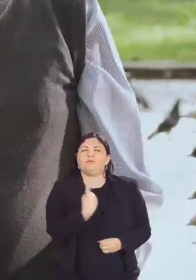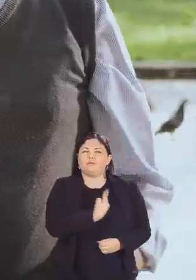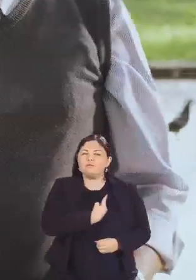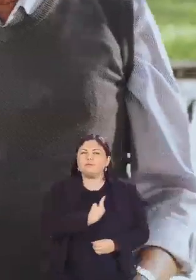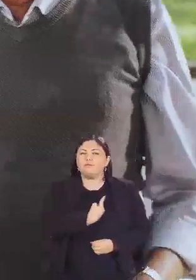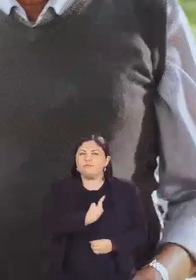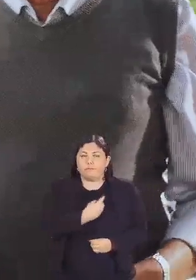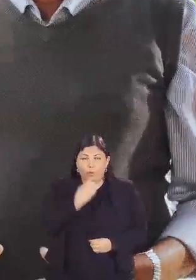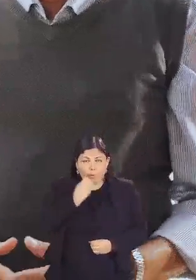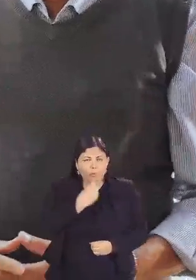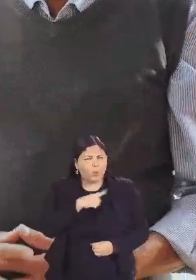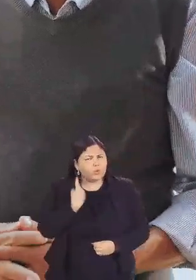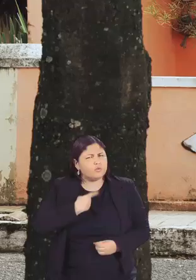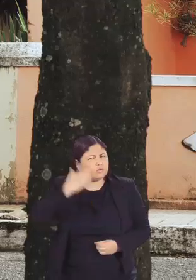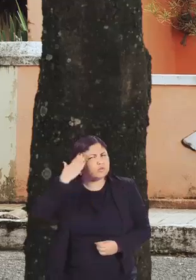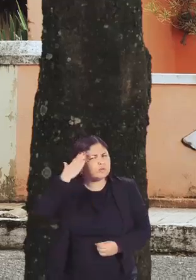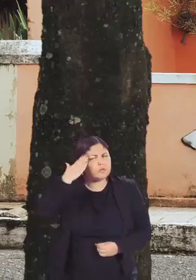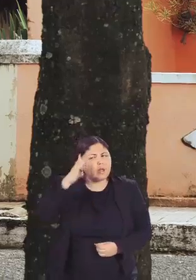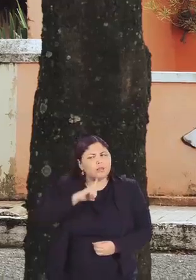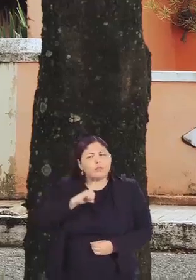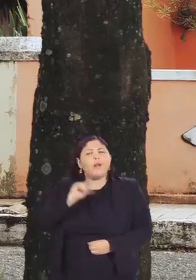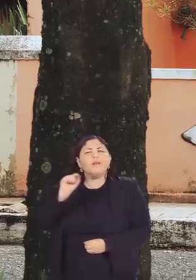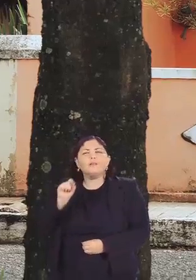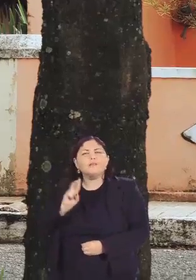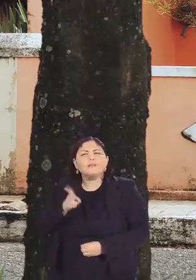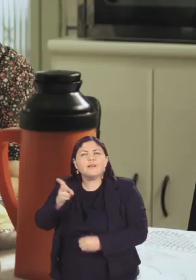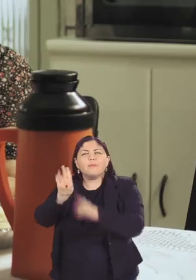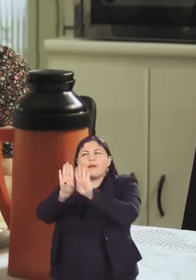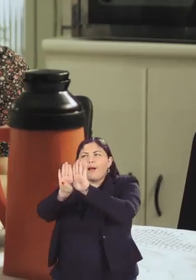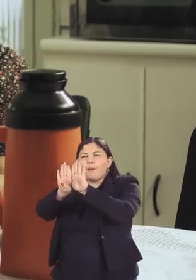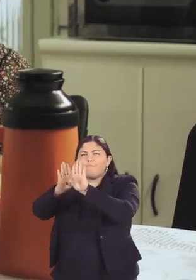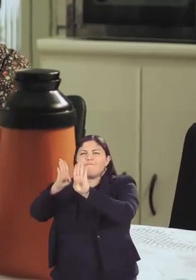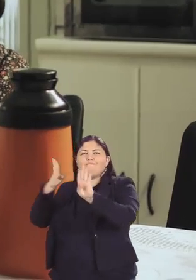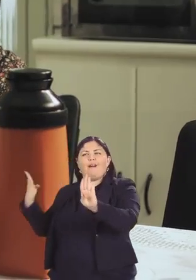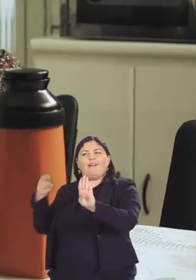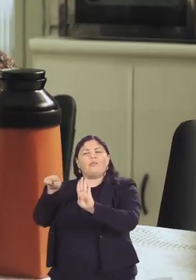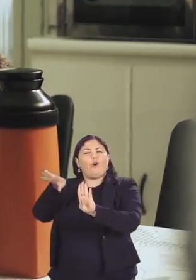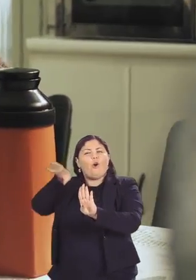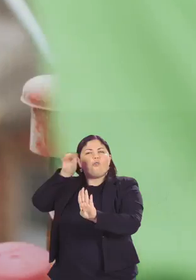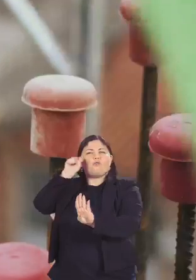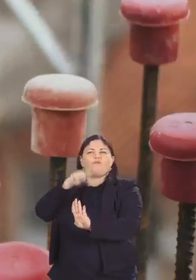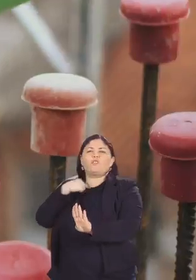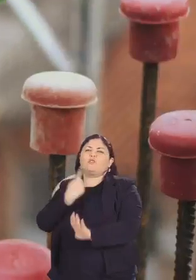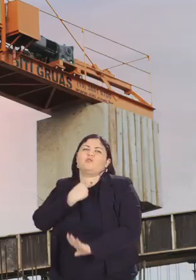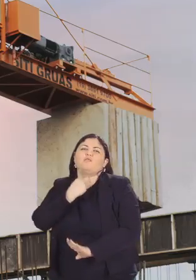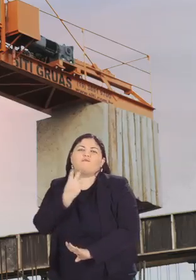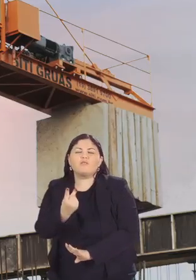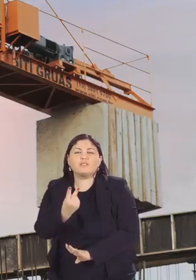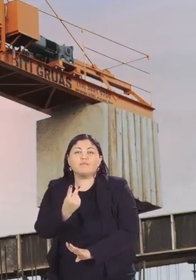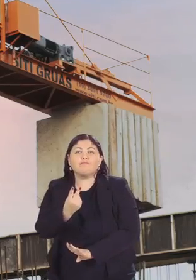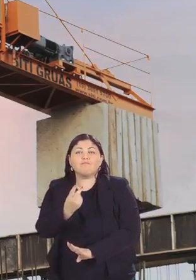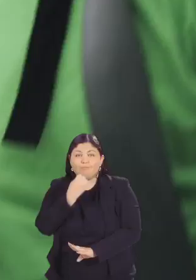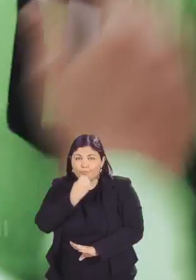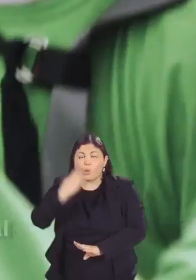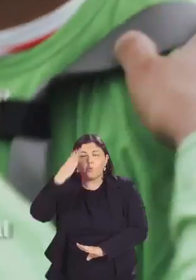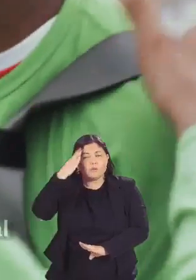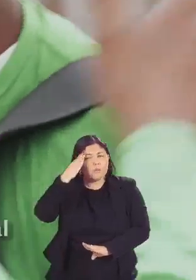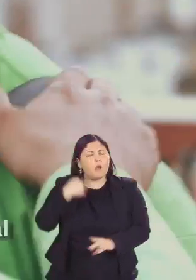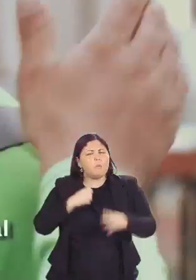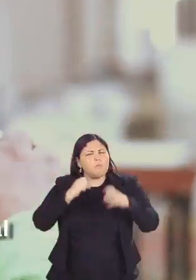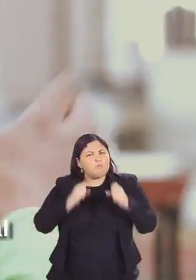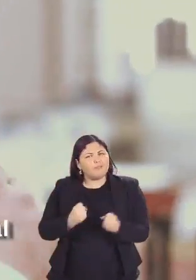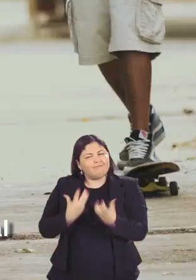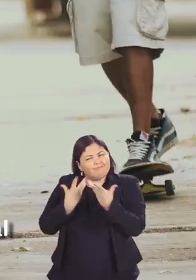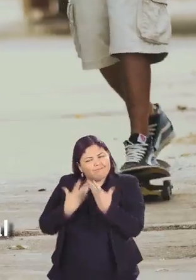ideias. É bom saber que a gente tem sempre uma porta aberta e alguém para nos ouvir. É bom saber que a gente